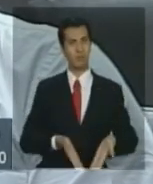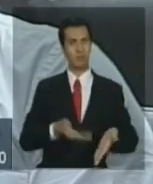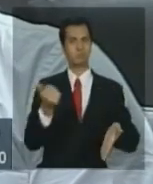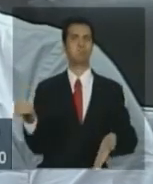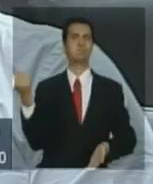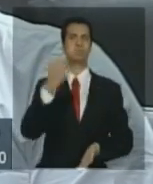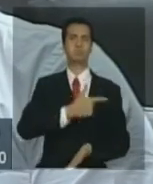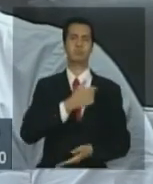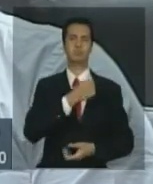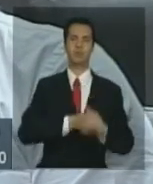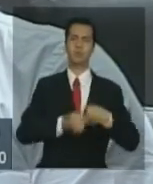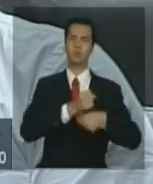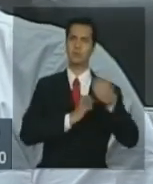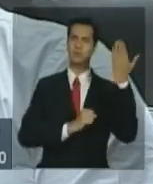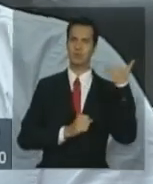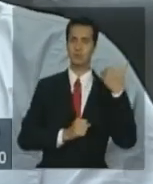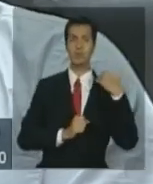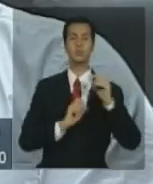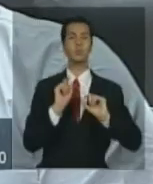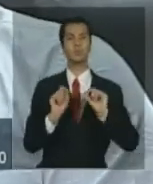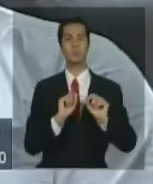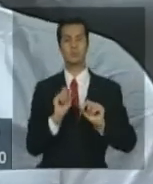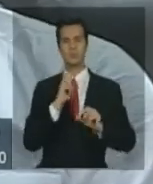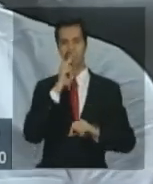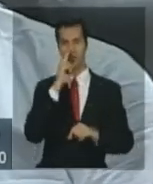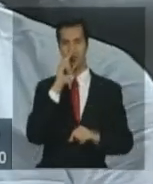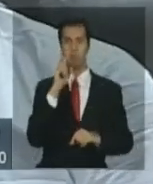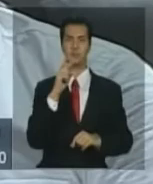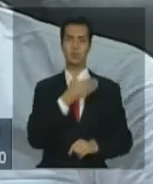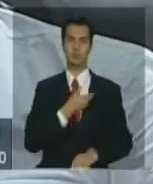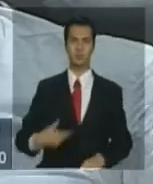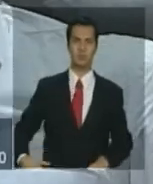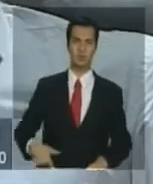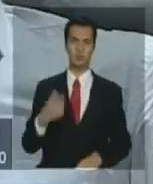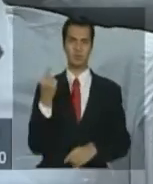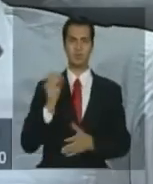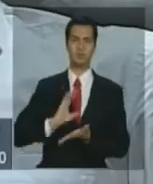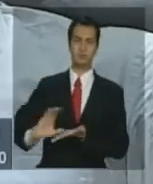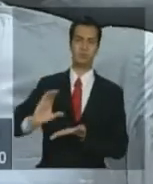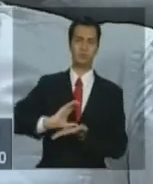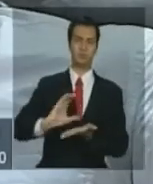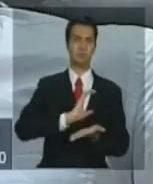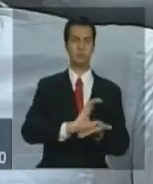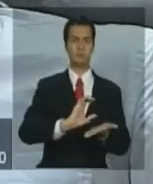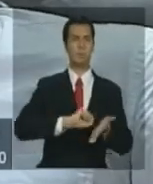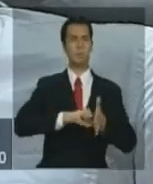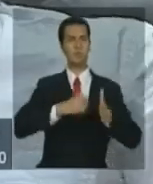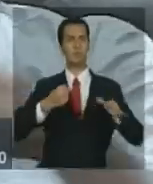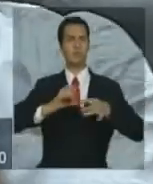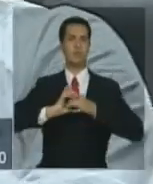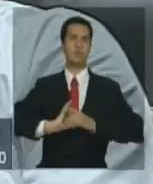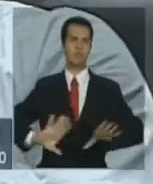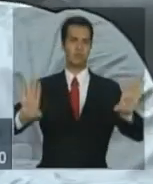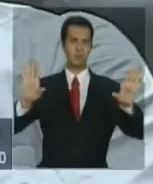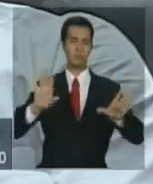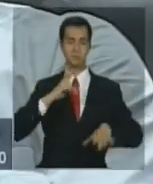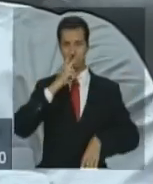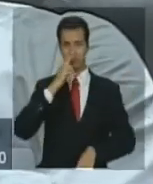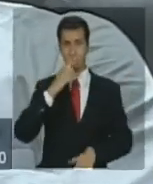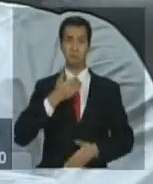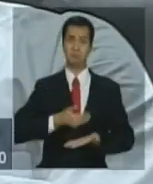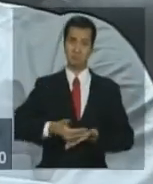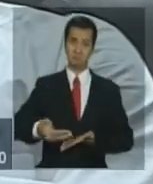ideia de que o investimento público realmente está começando a destravar. Ao mesmo tempo, o cumprimento do